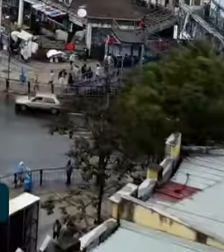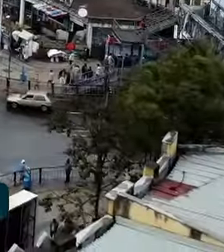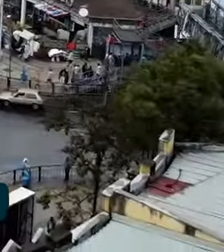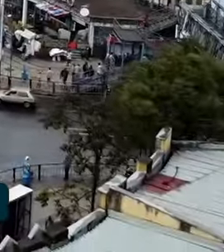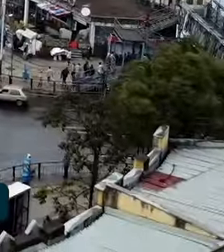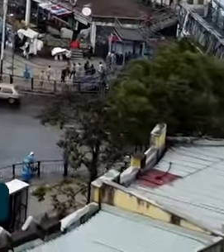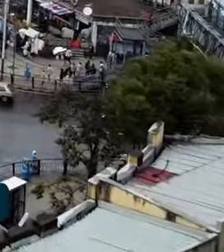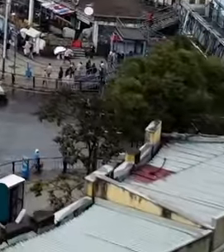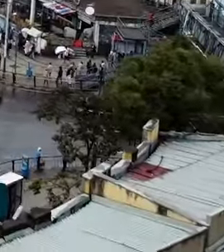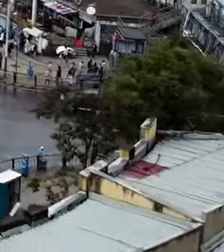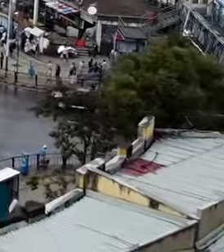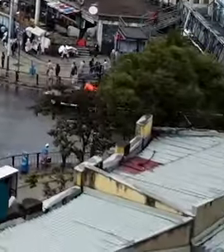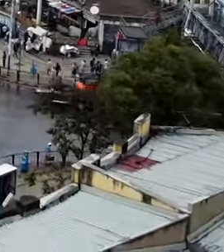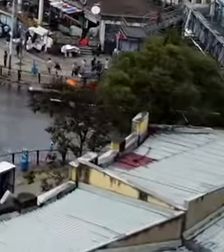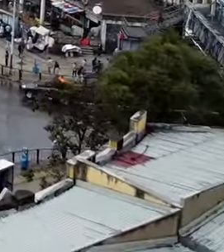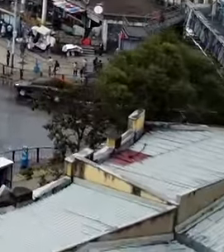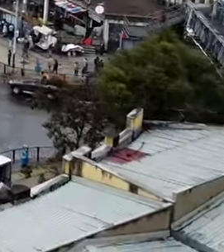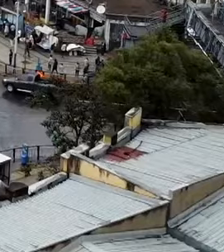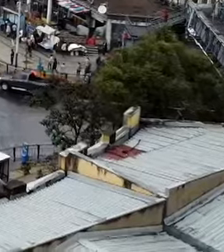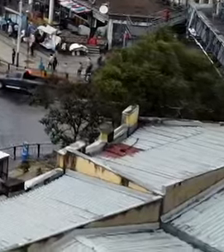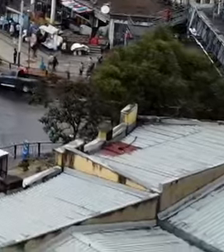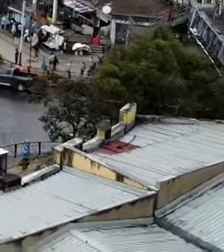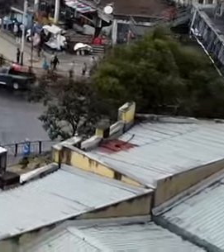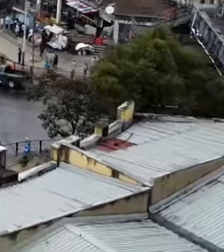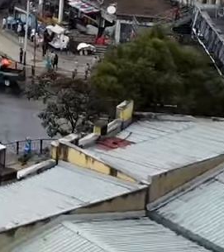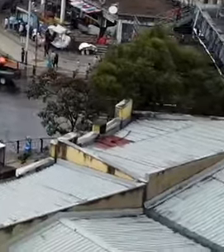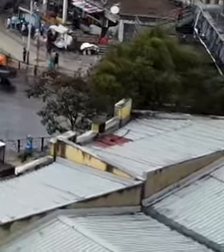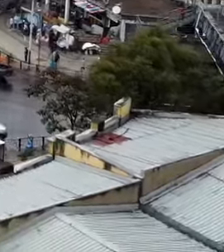reforma organismos internacionais.